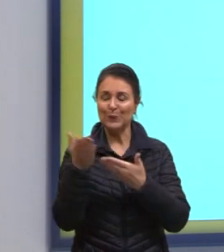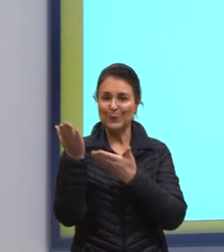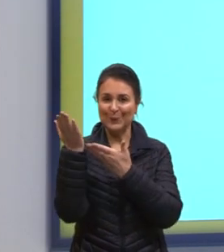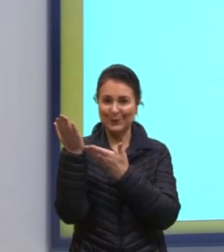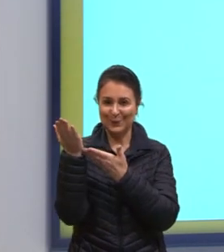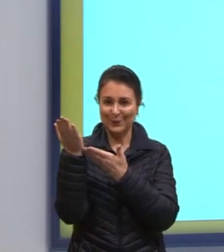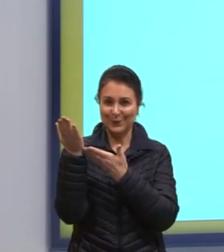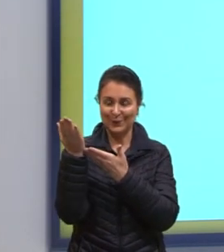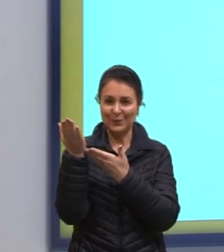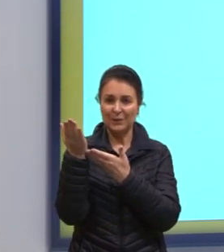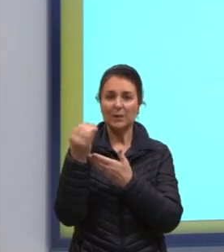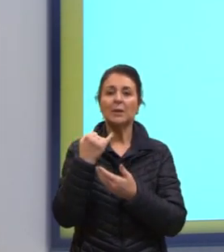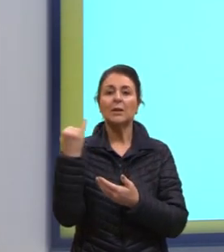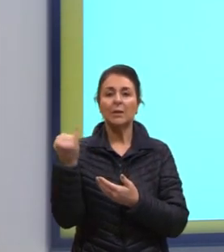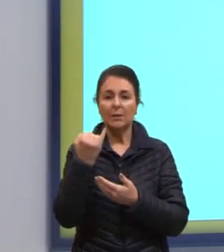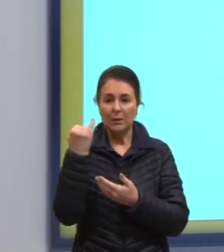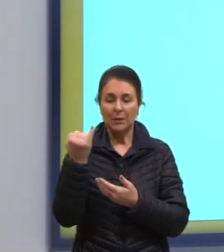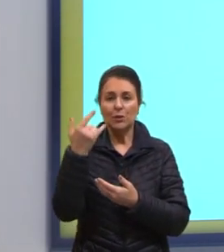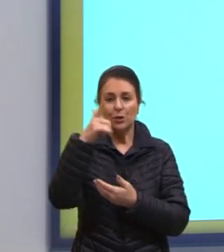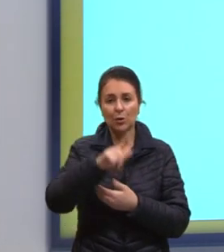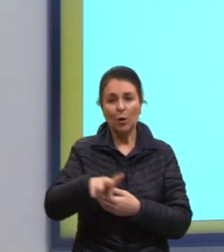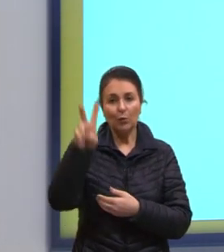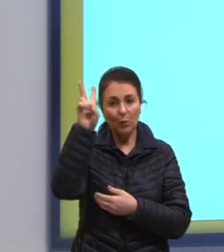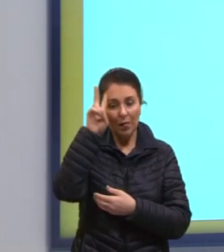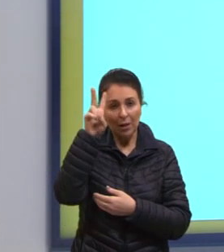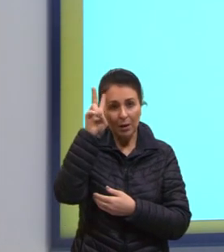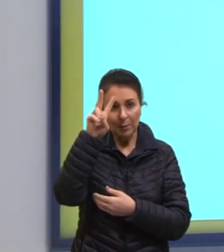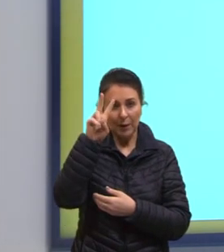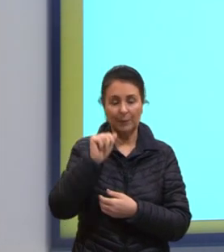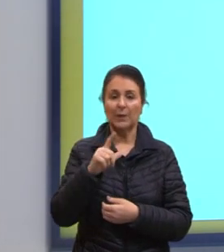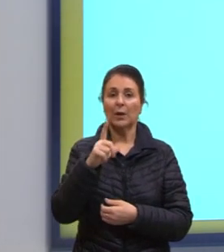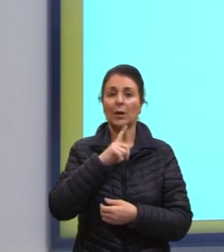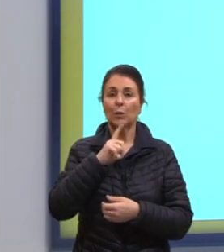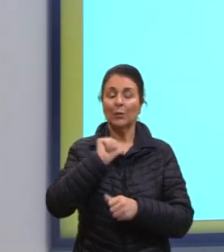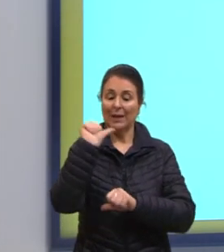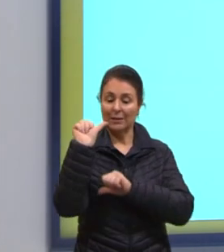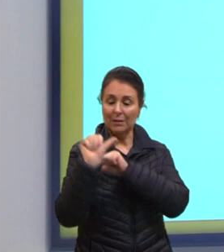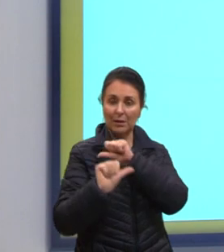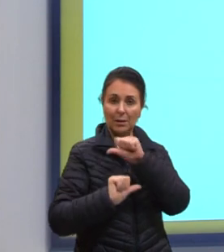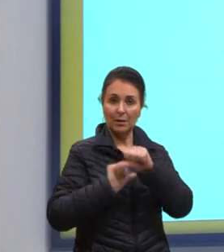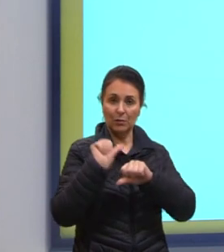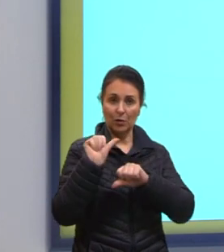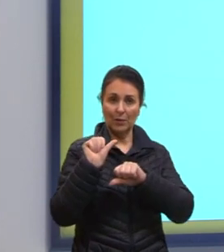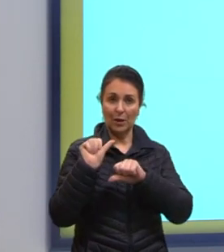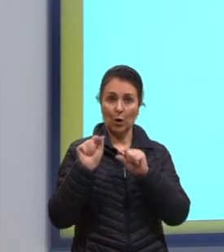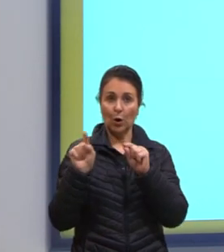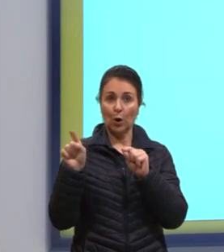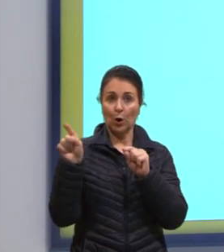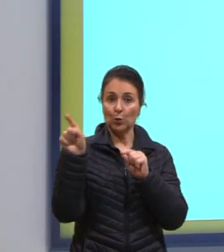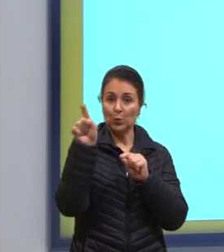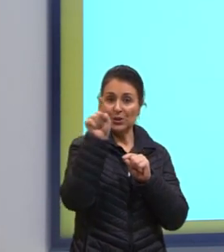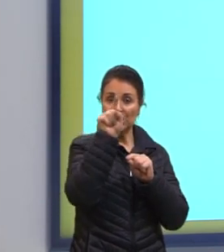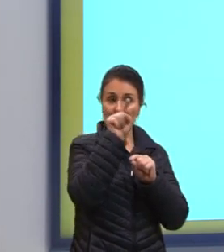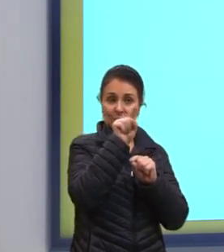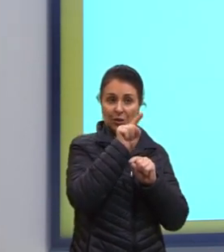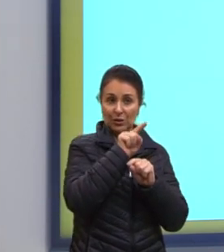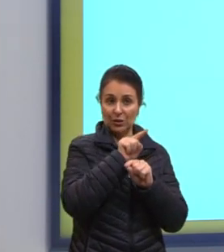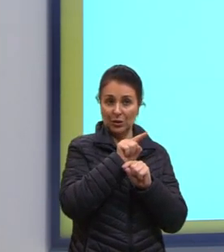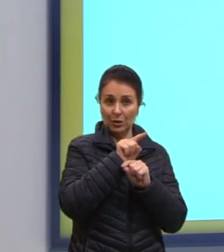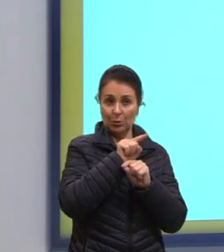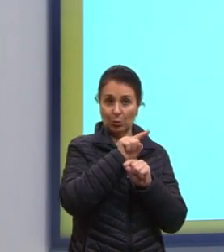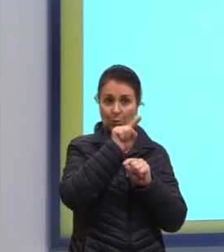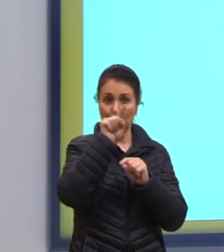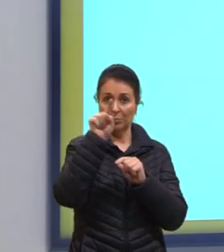Mas uma coisa que é importante a gente frisar, né? Quando a gente tem a passagem, então, desse sentido aqui, né? Da esquerda para a